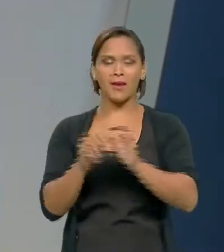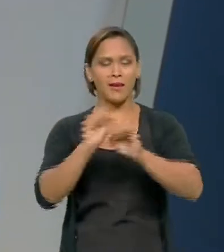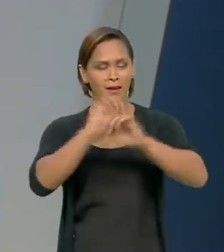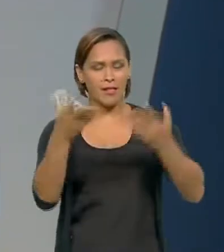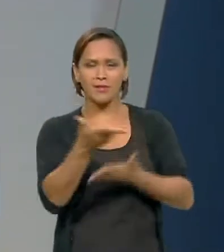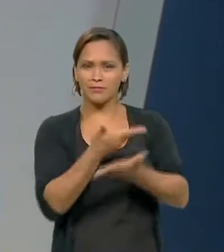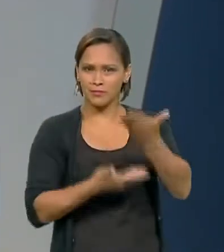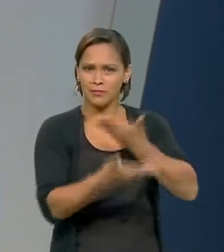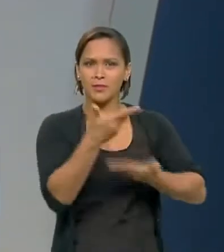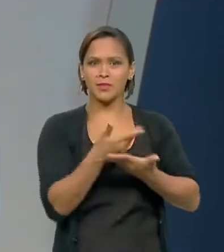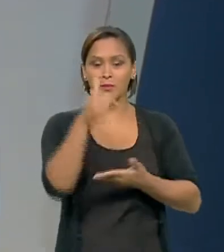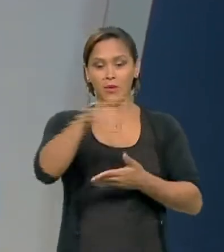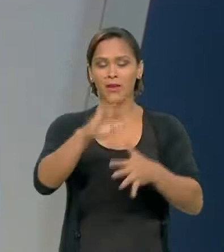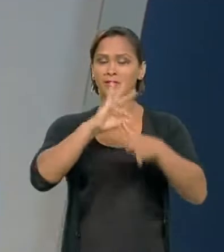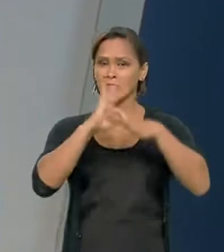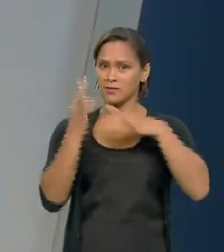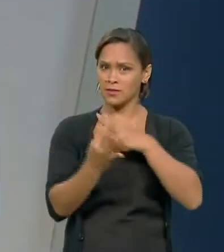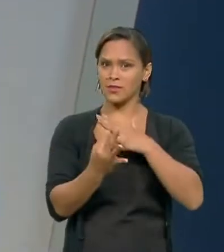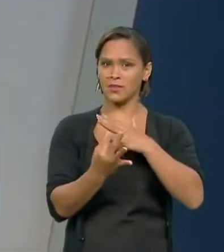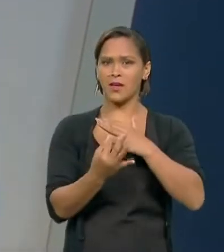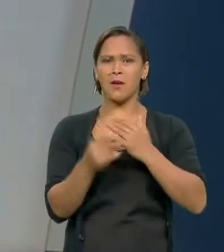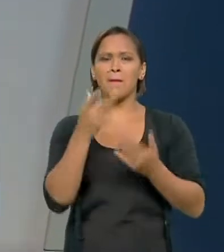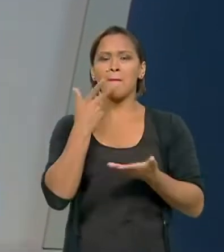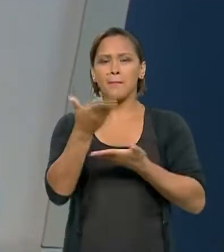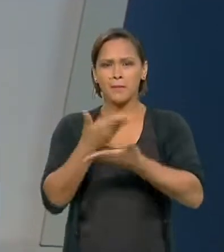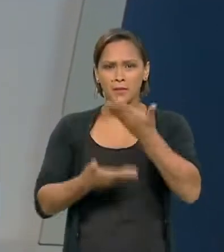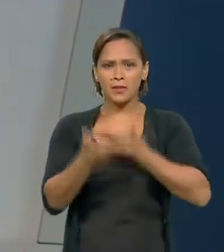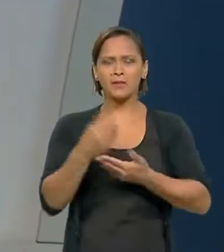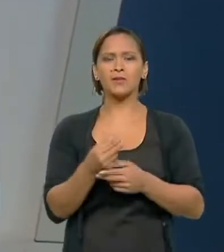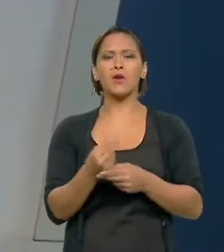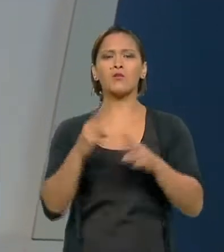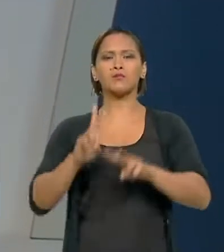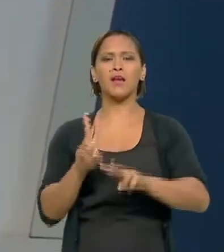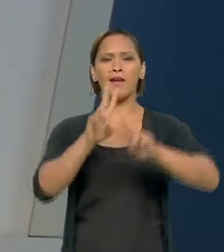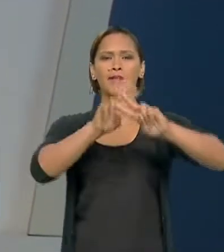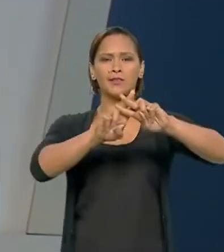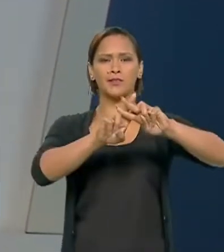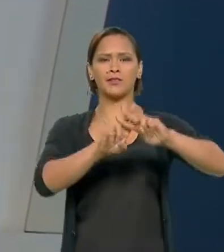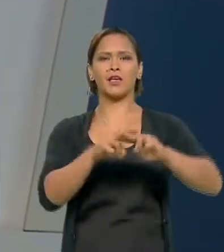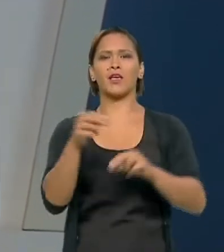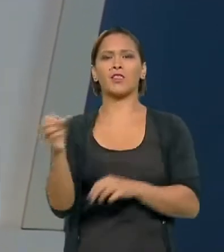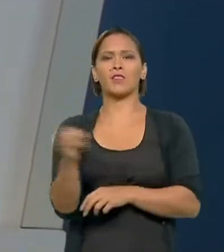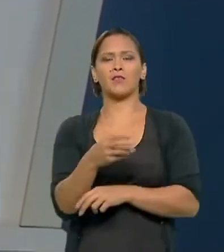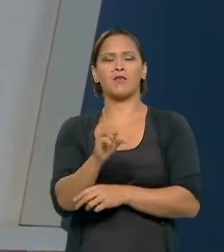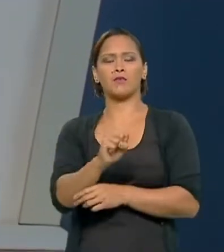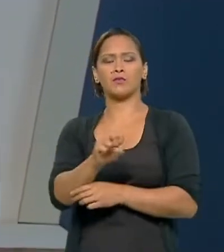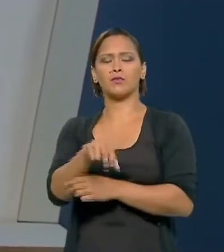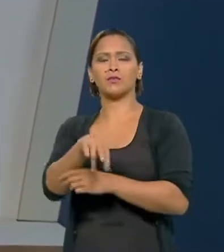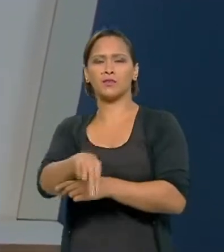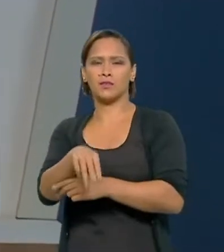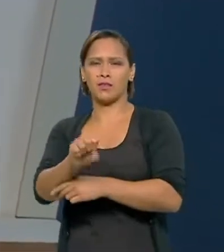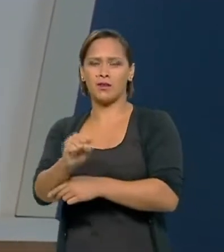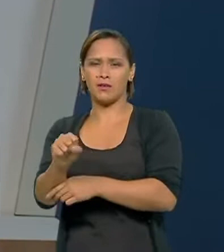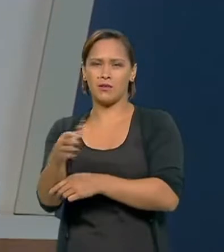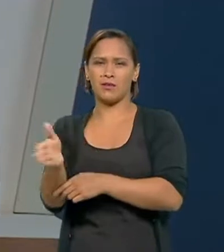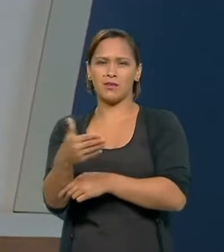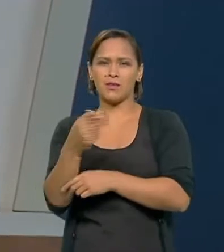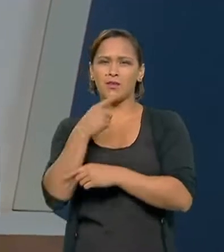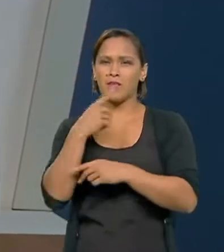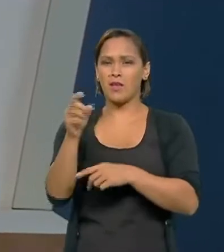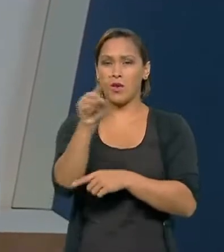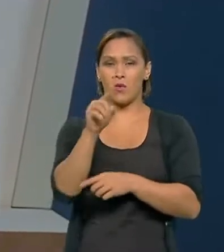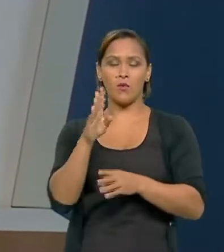participação nas nossas redes sociais. Eu peço que você participe usando a hashtag Novo Sem Censura no Twitter,